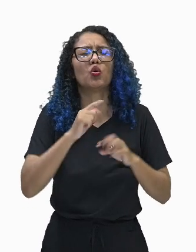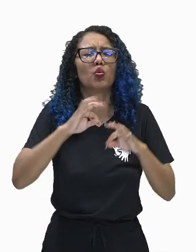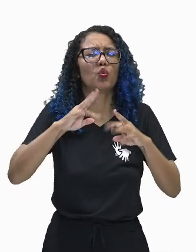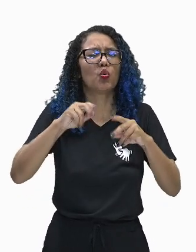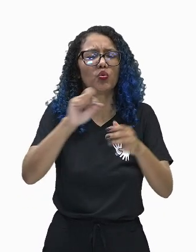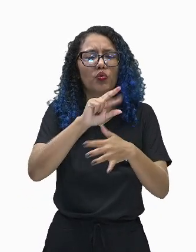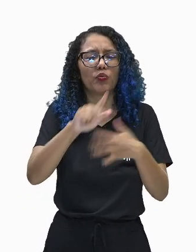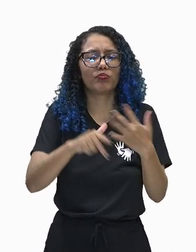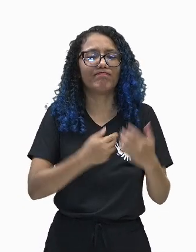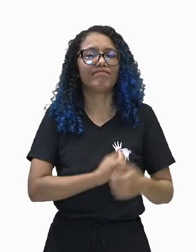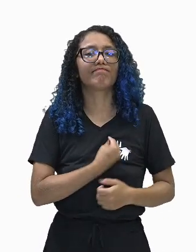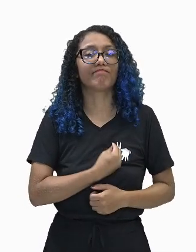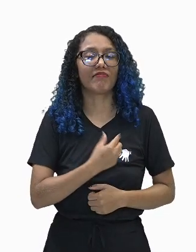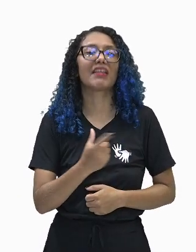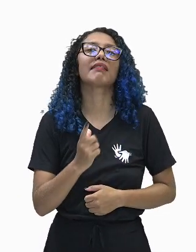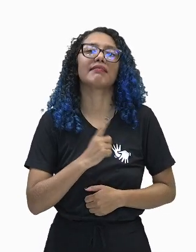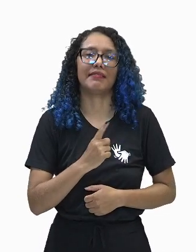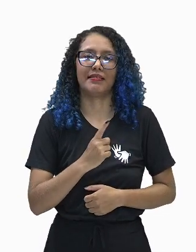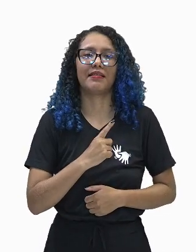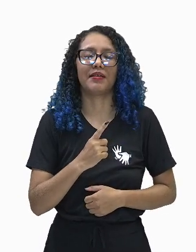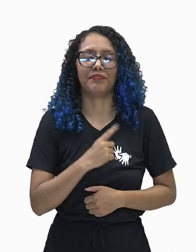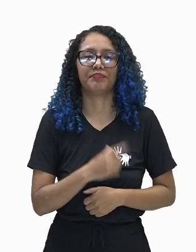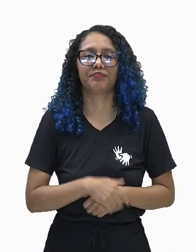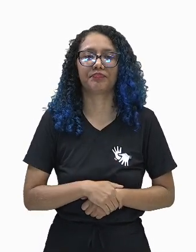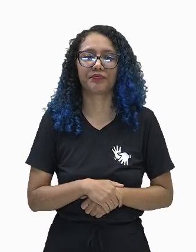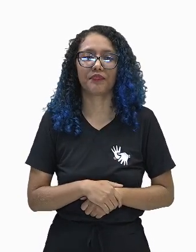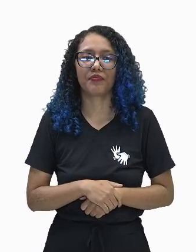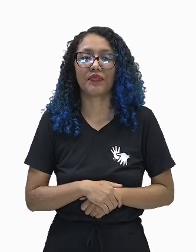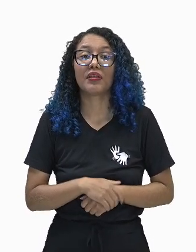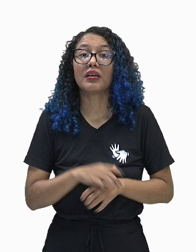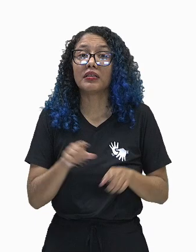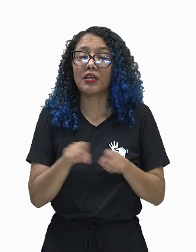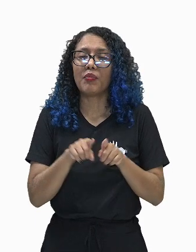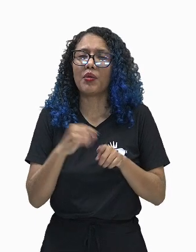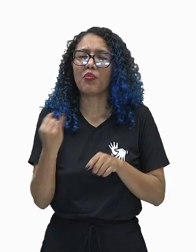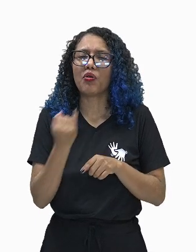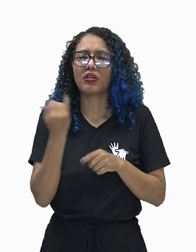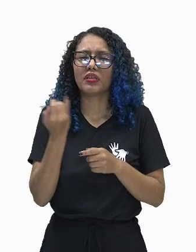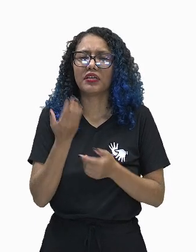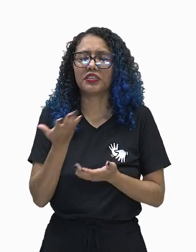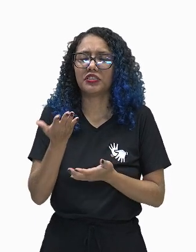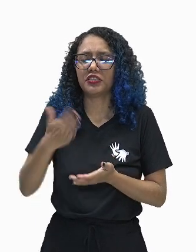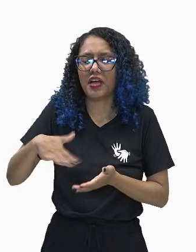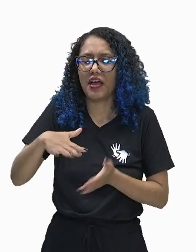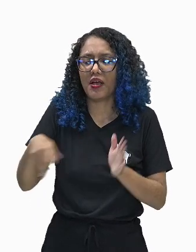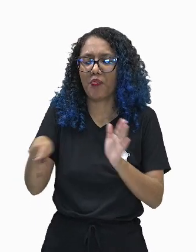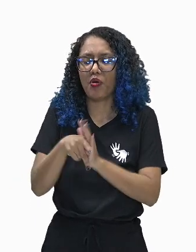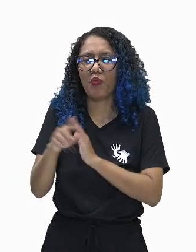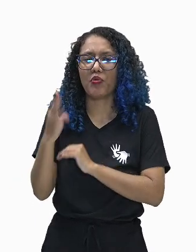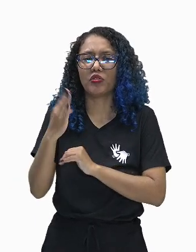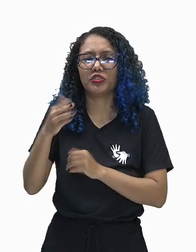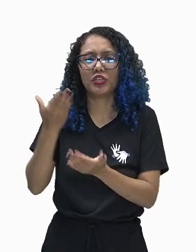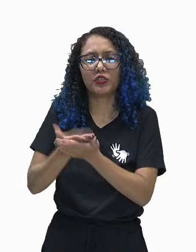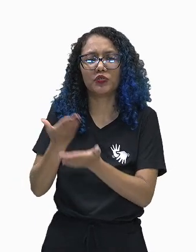células. É importante frisar que o campo da biologia que estuda a célula é chamado de